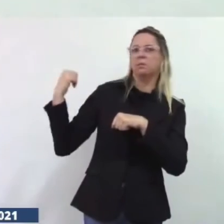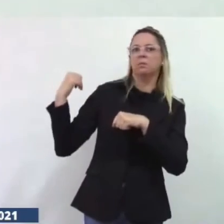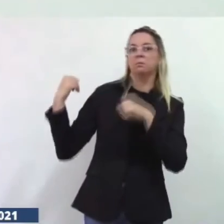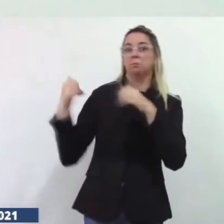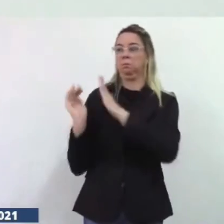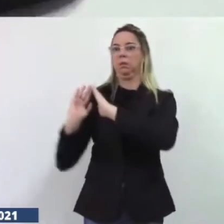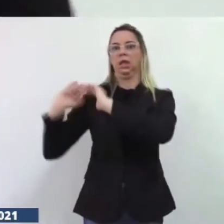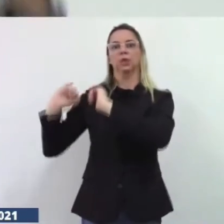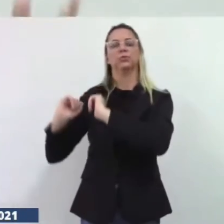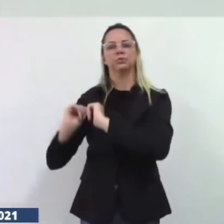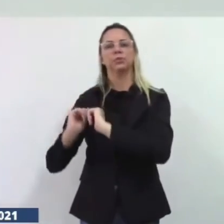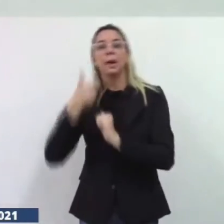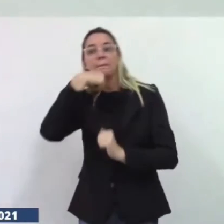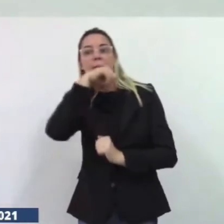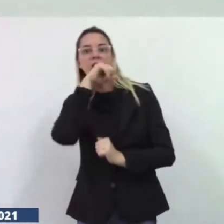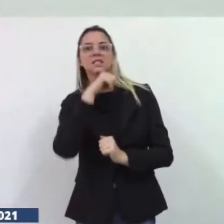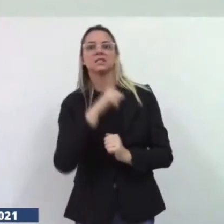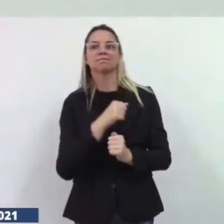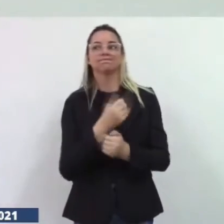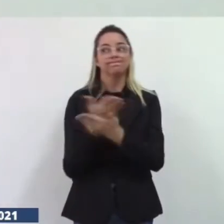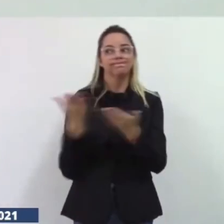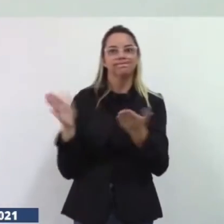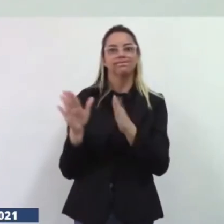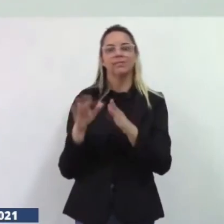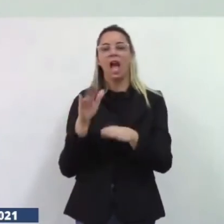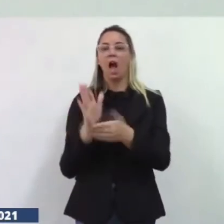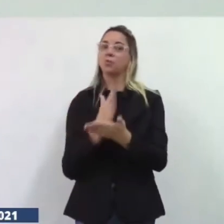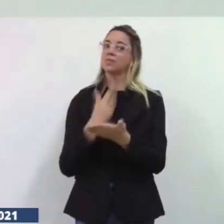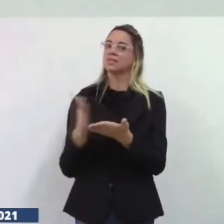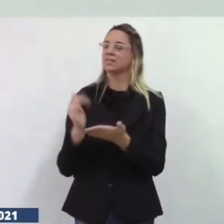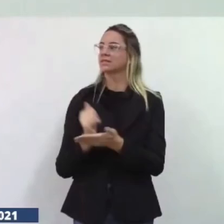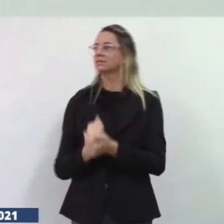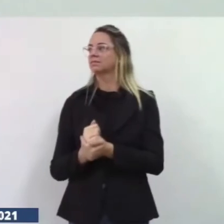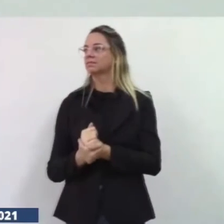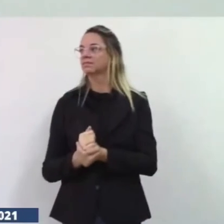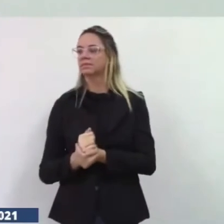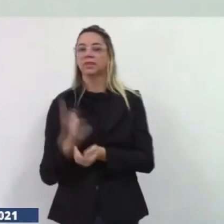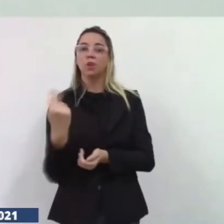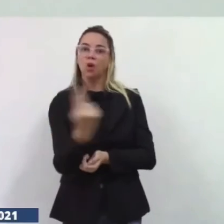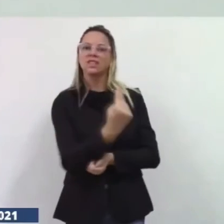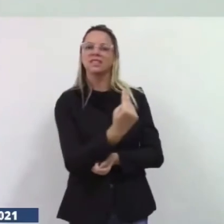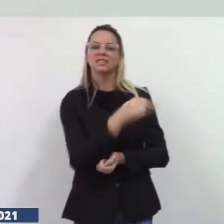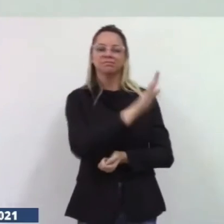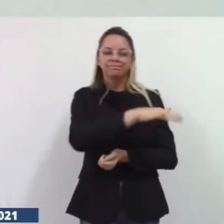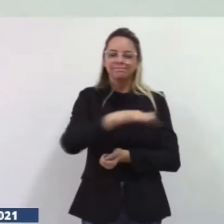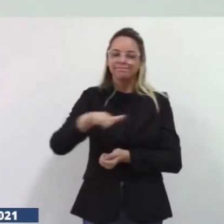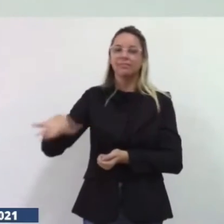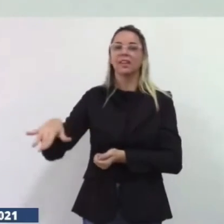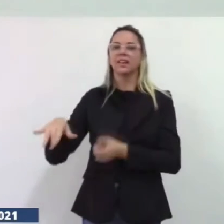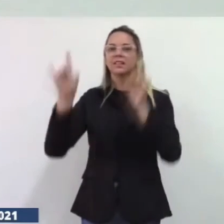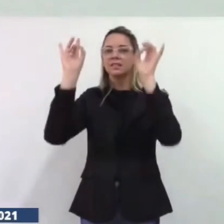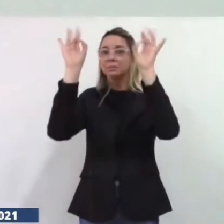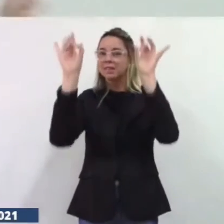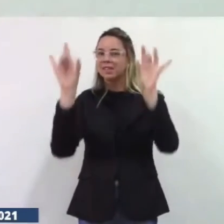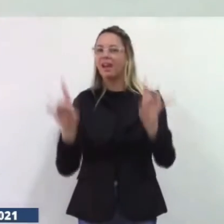mas pedidos aqui das mães as mães das nossas crianças especiais